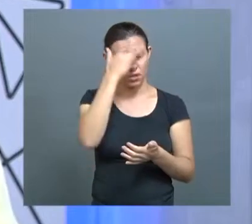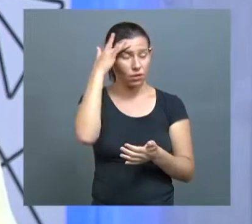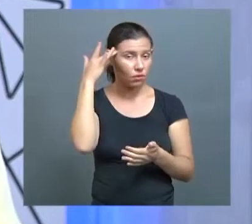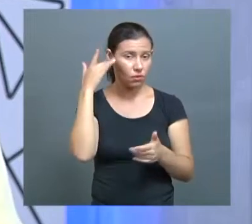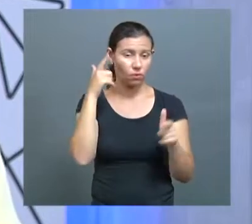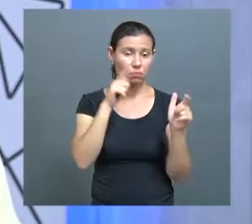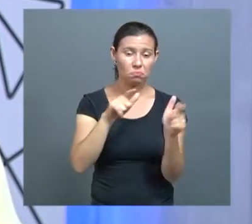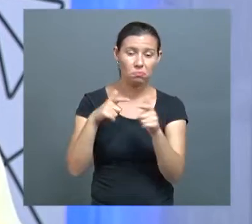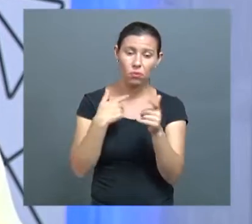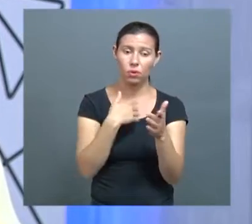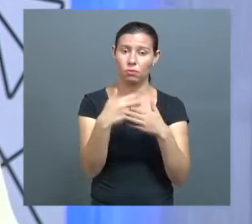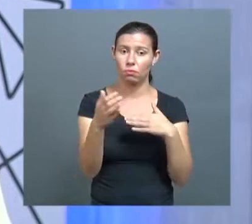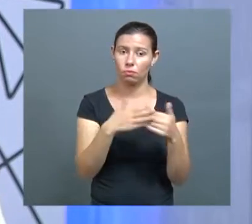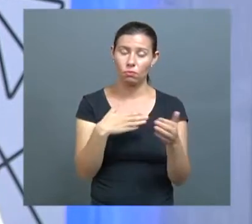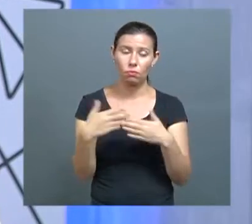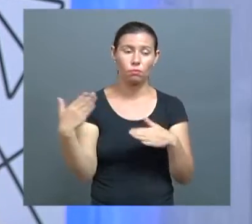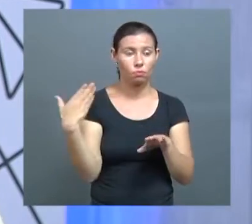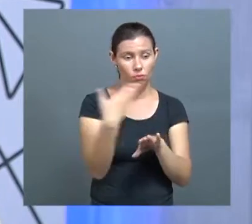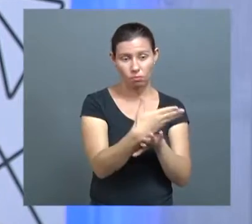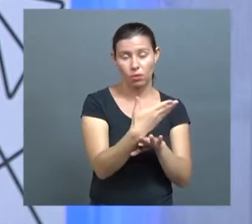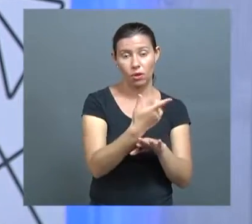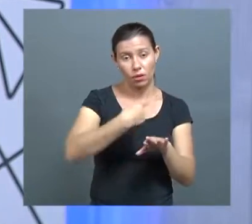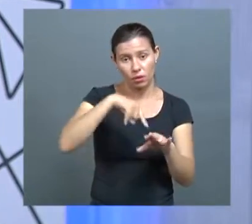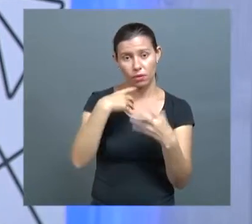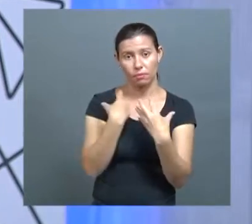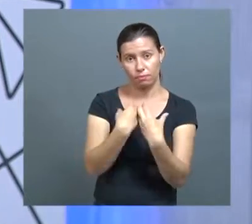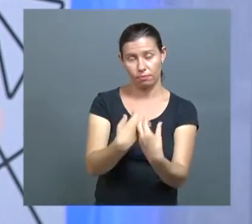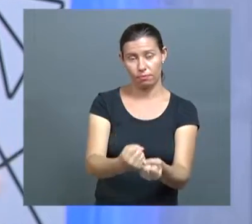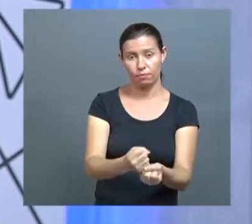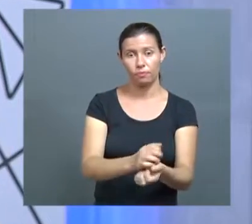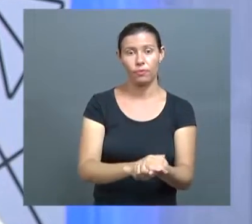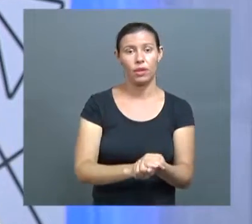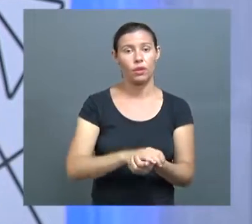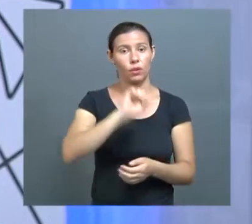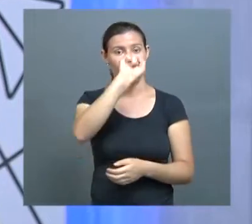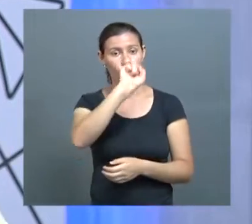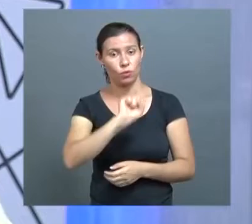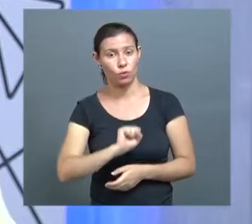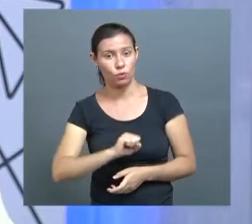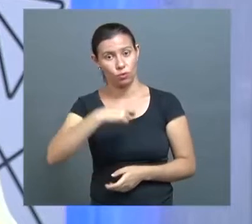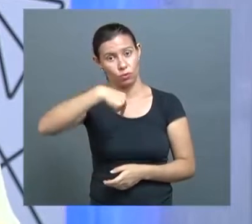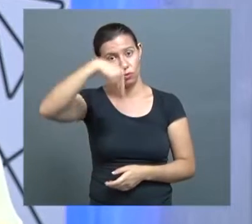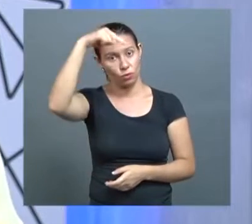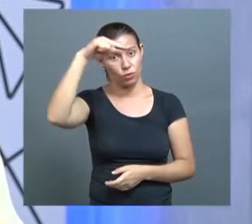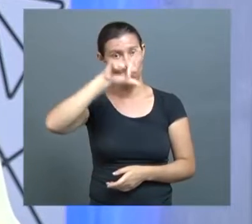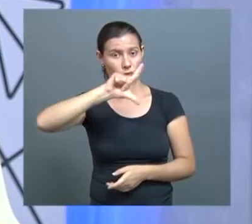paciente, ele pode ser vindo da área sul, norte, leste, oeste,